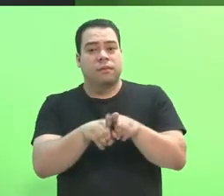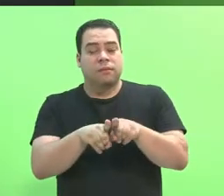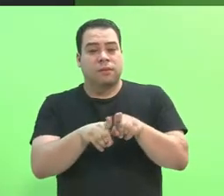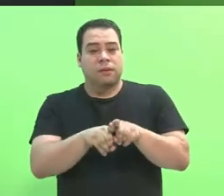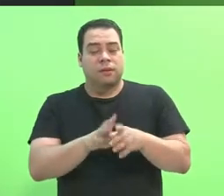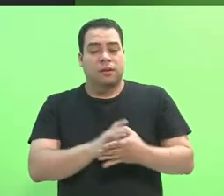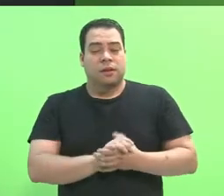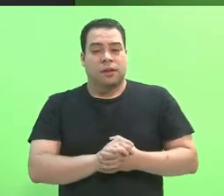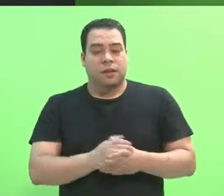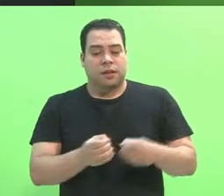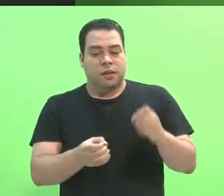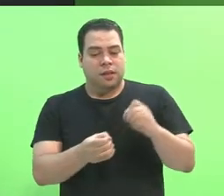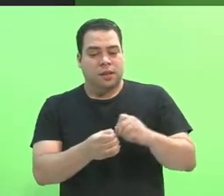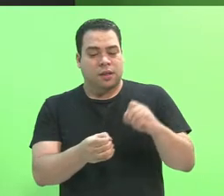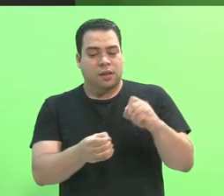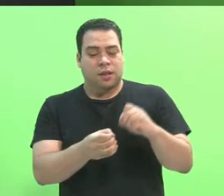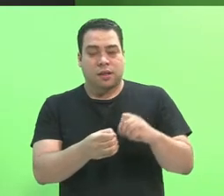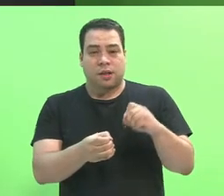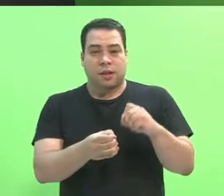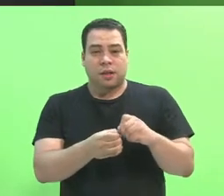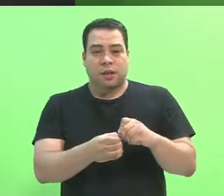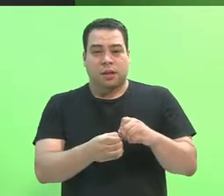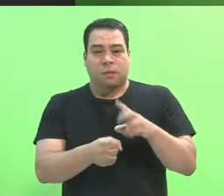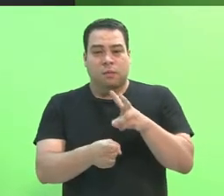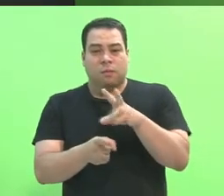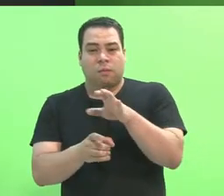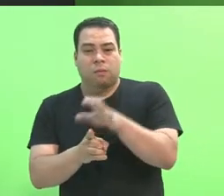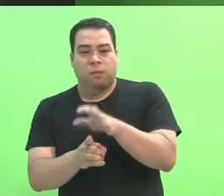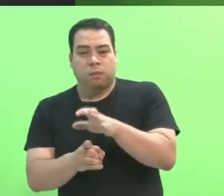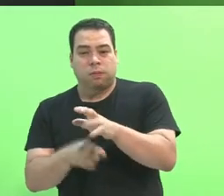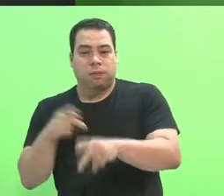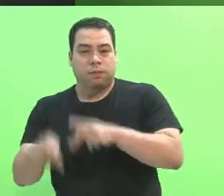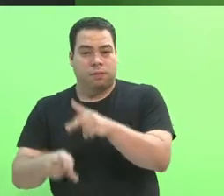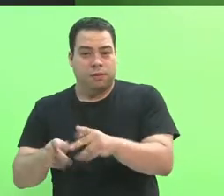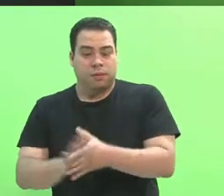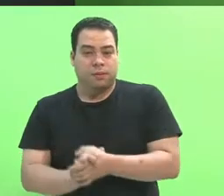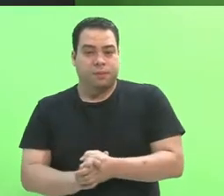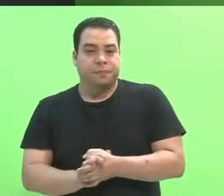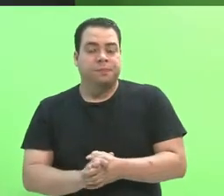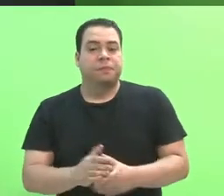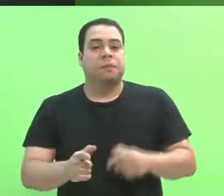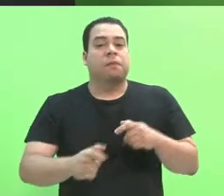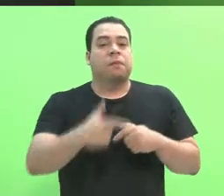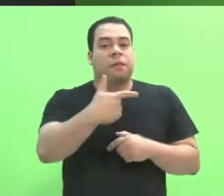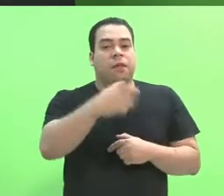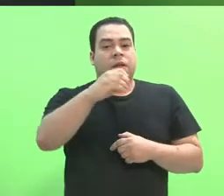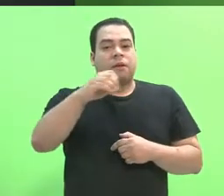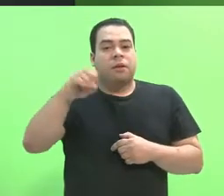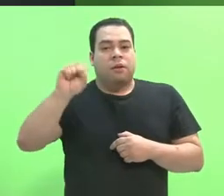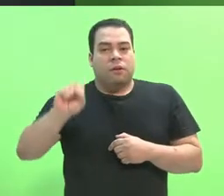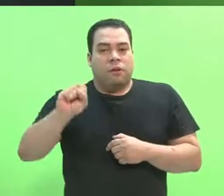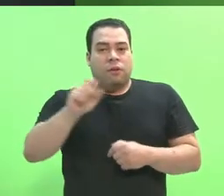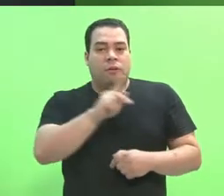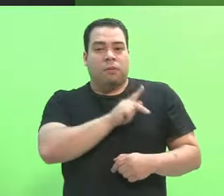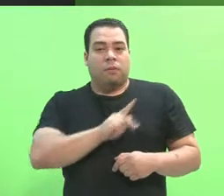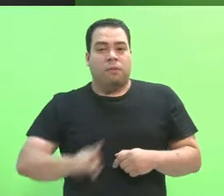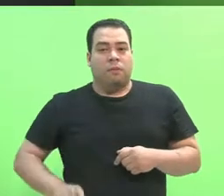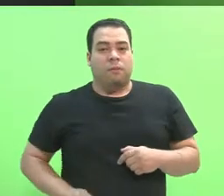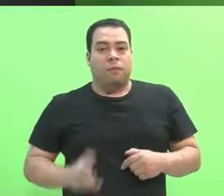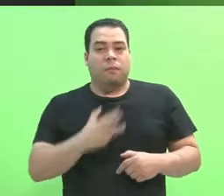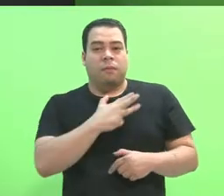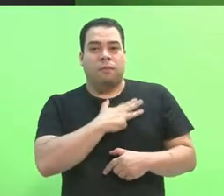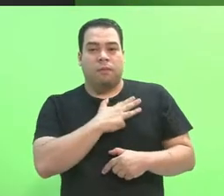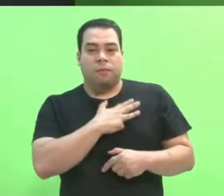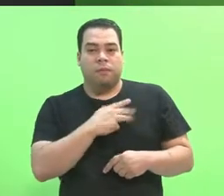populares. Em 2008, o presidente Luiz Inácio Lula da Silva, por meio da Lei nº 11